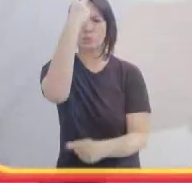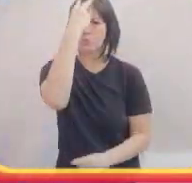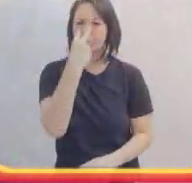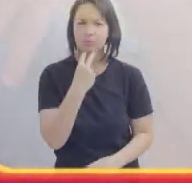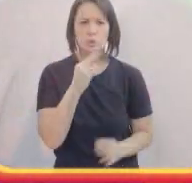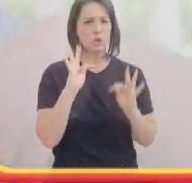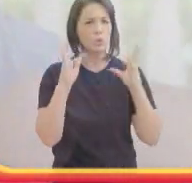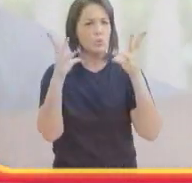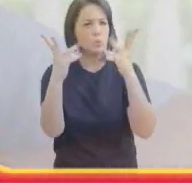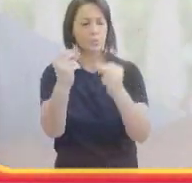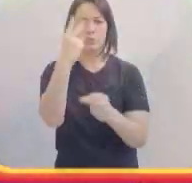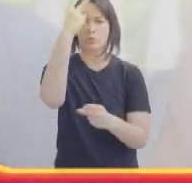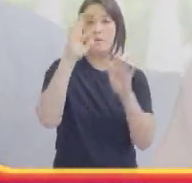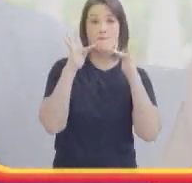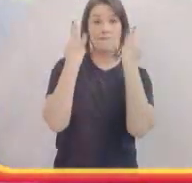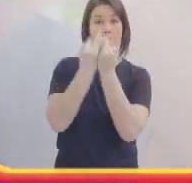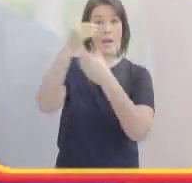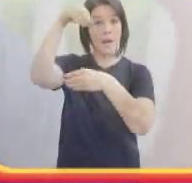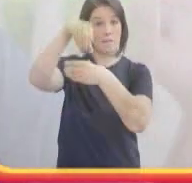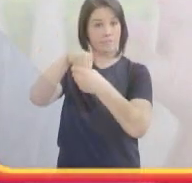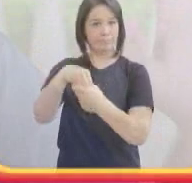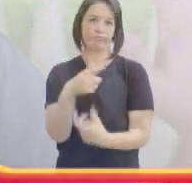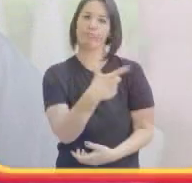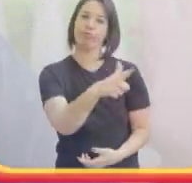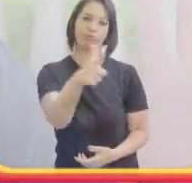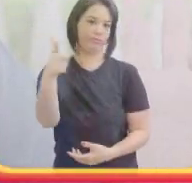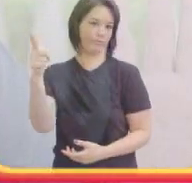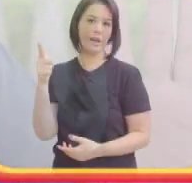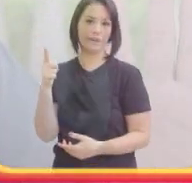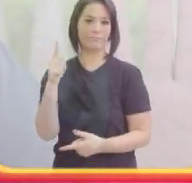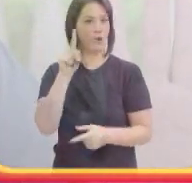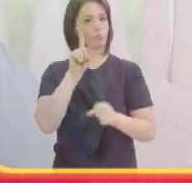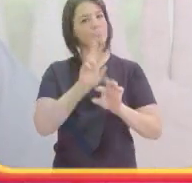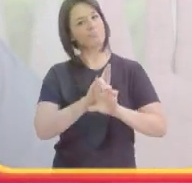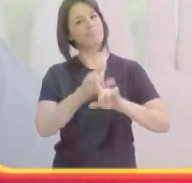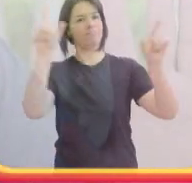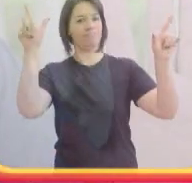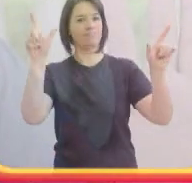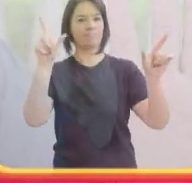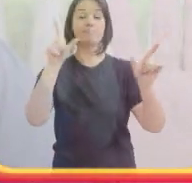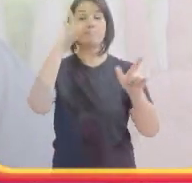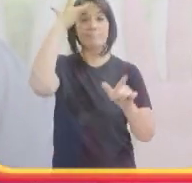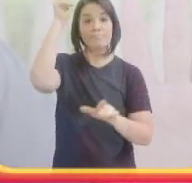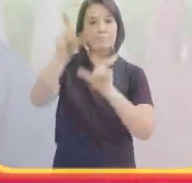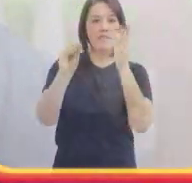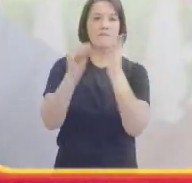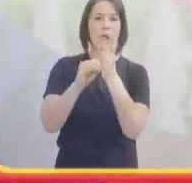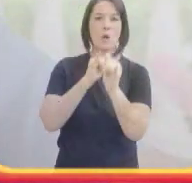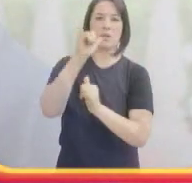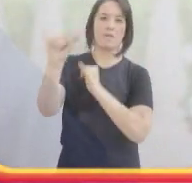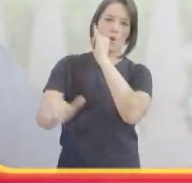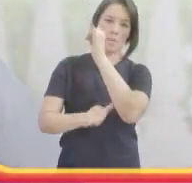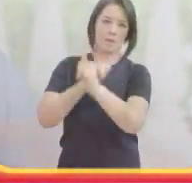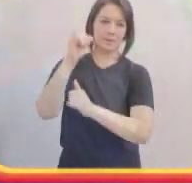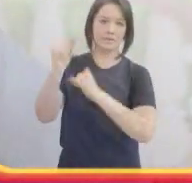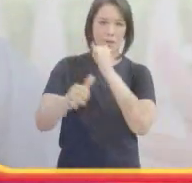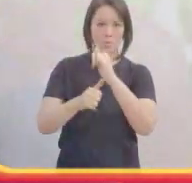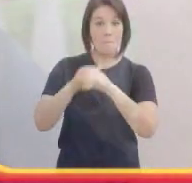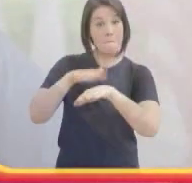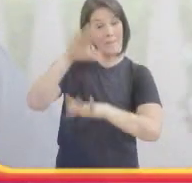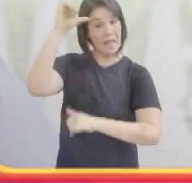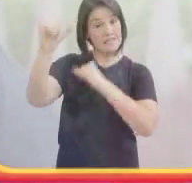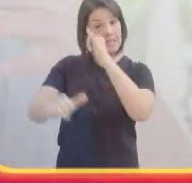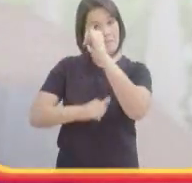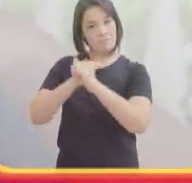novela, vários cegos. O cara tem vários cegos na família. Não tem, realmente é uma coisa que a gente tem que informar as pessoas. Quanto mais